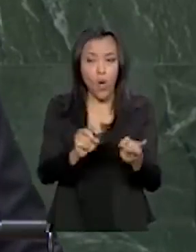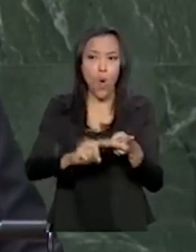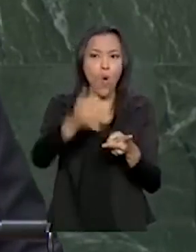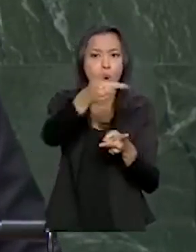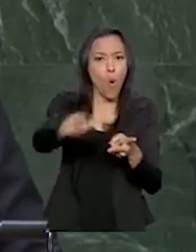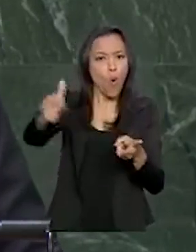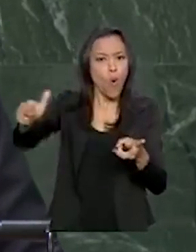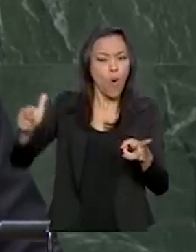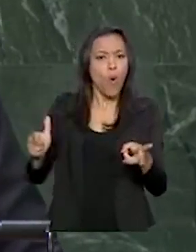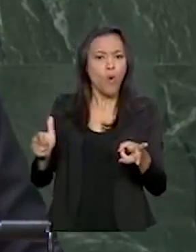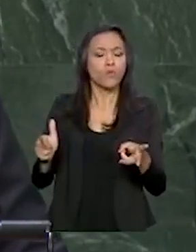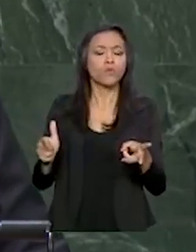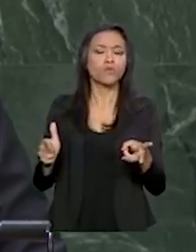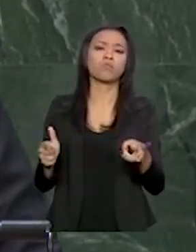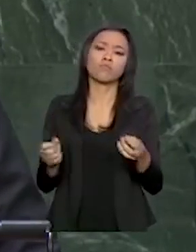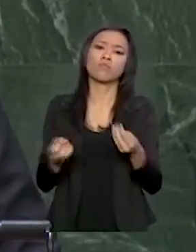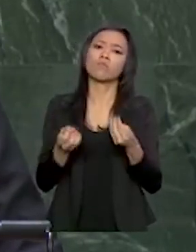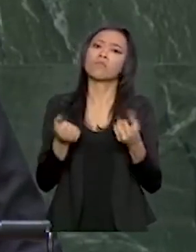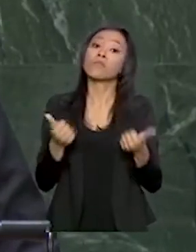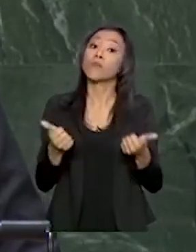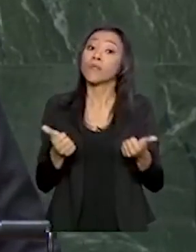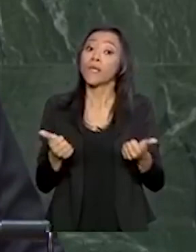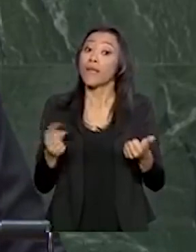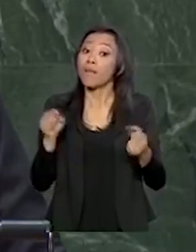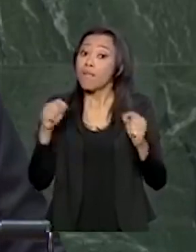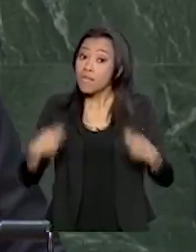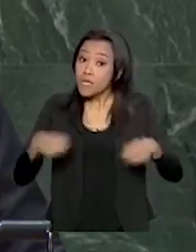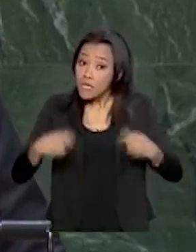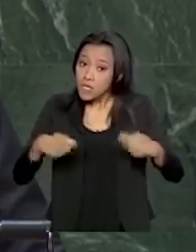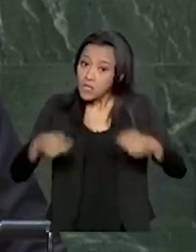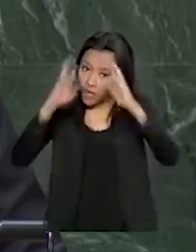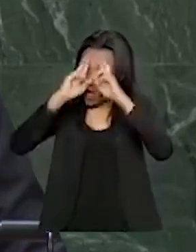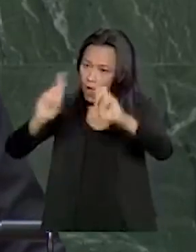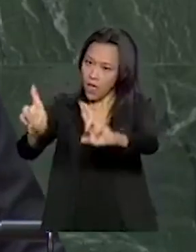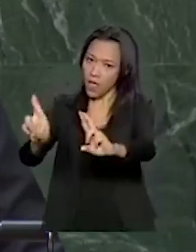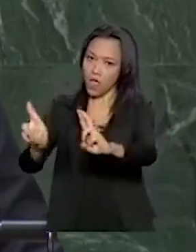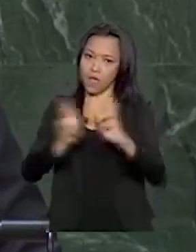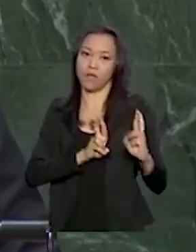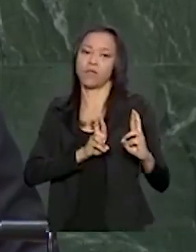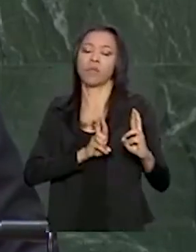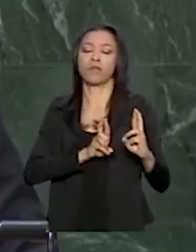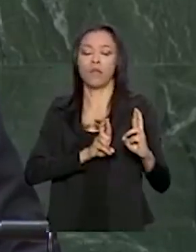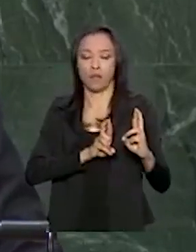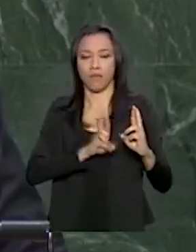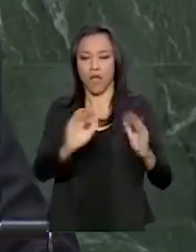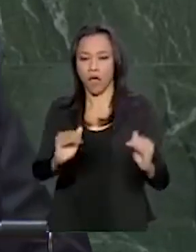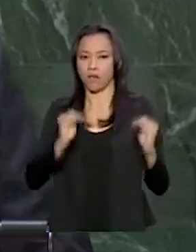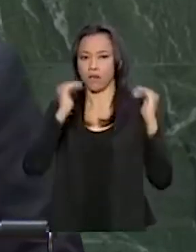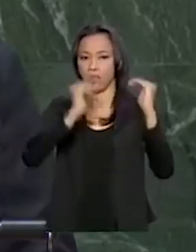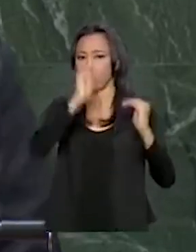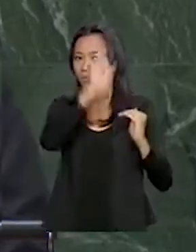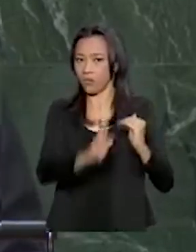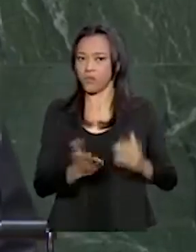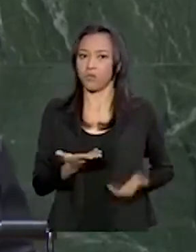biomas deve ser tratado em pleno respeito à soberania brasileira.